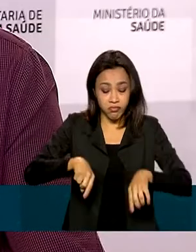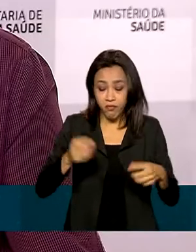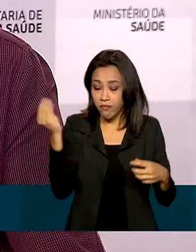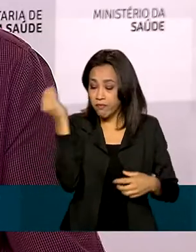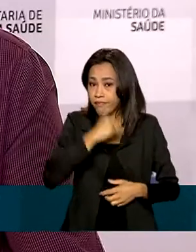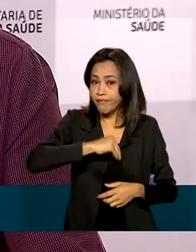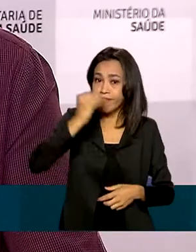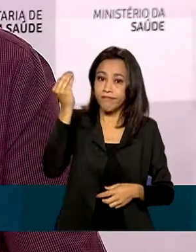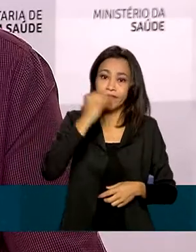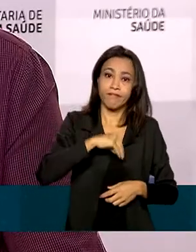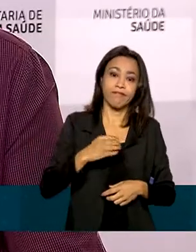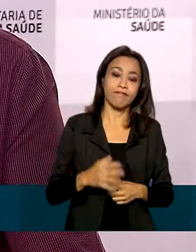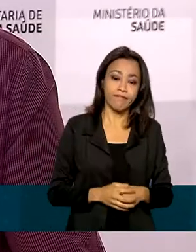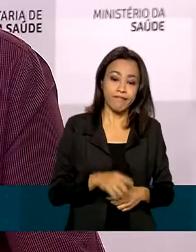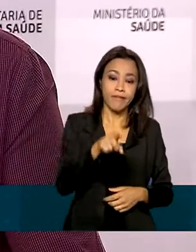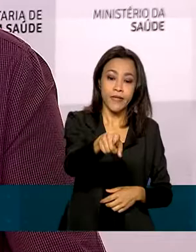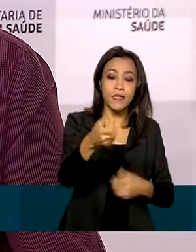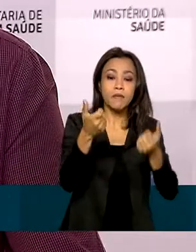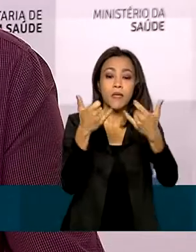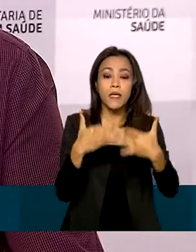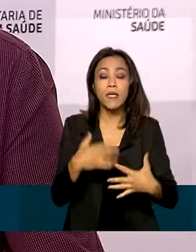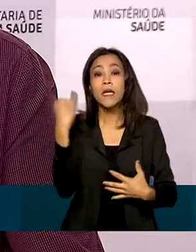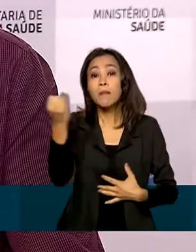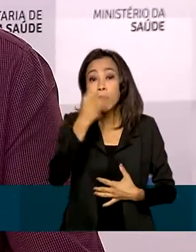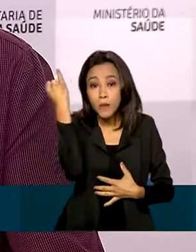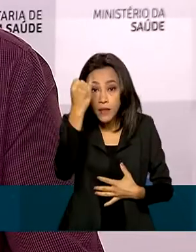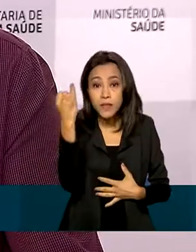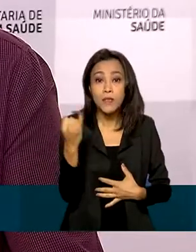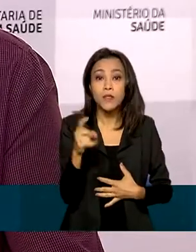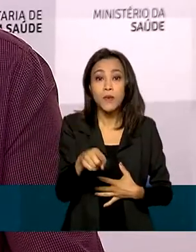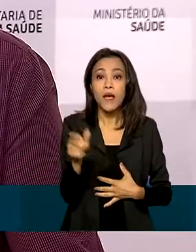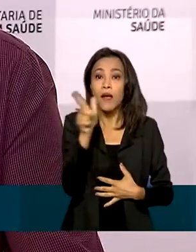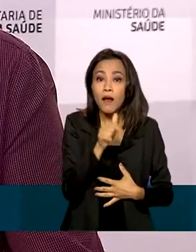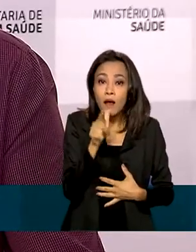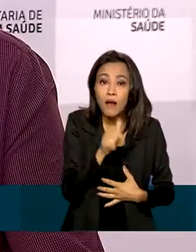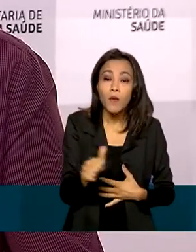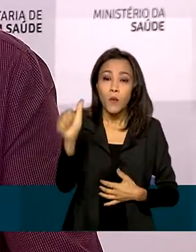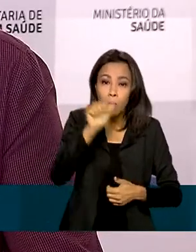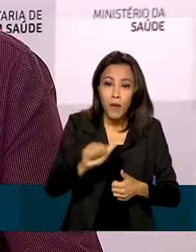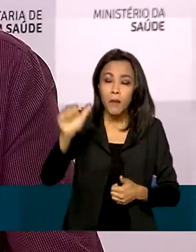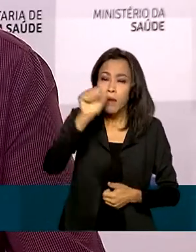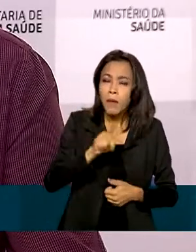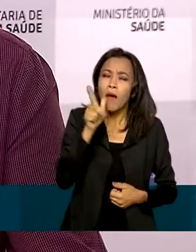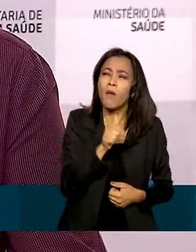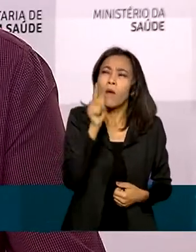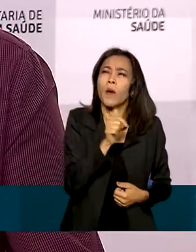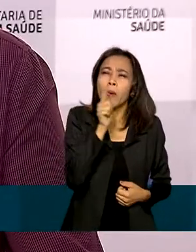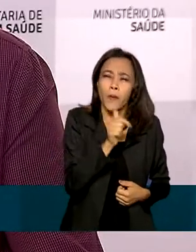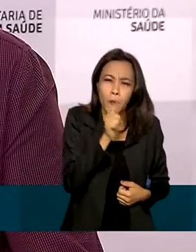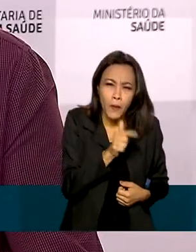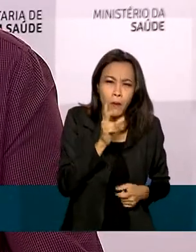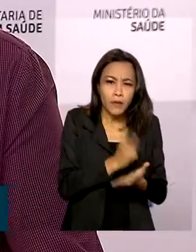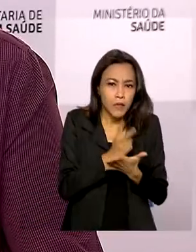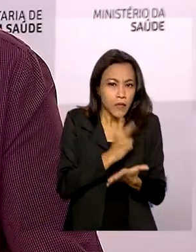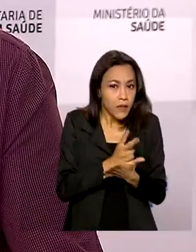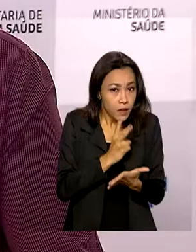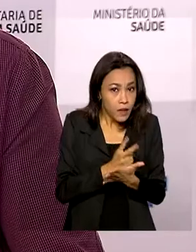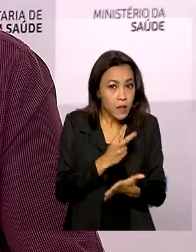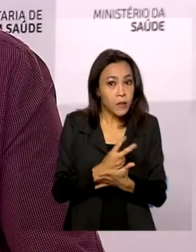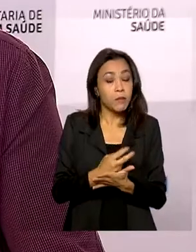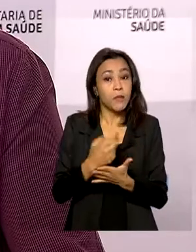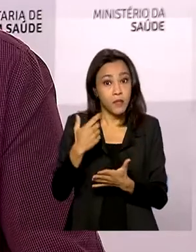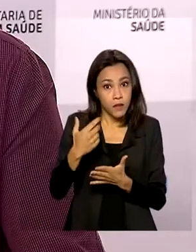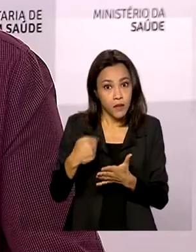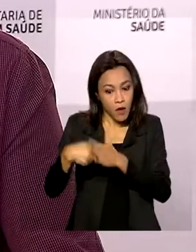Muito importante levar em consideração é a hidratação nos casos de dengue. Pessoas bem hidratadas, monitorando adequadamente